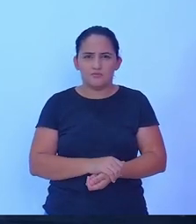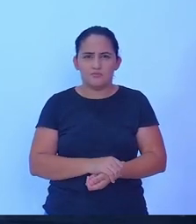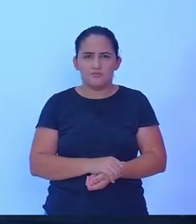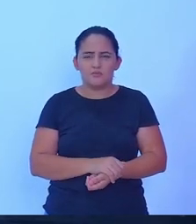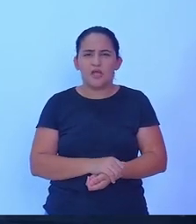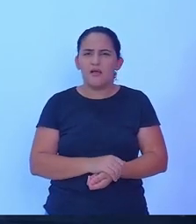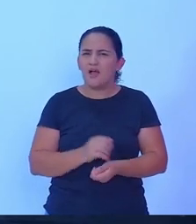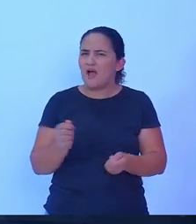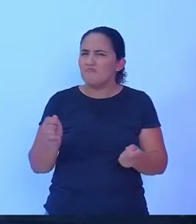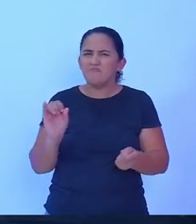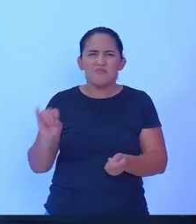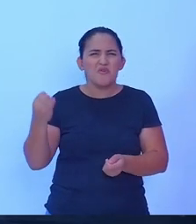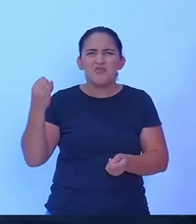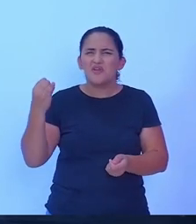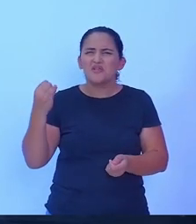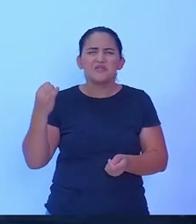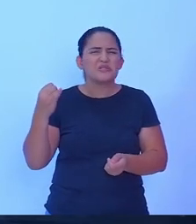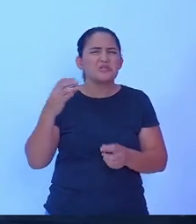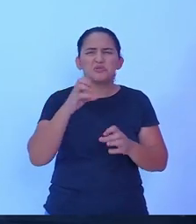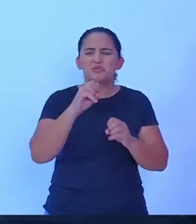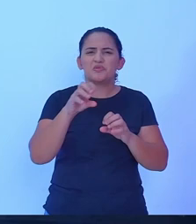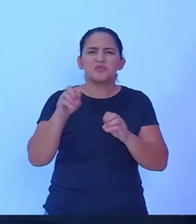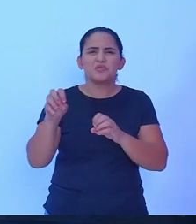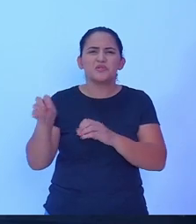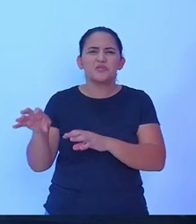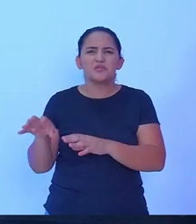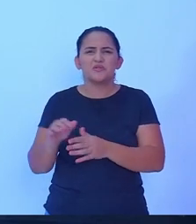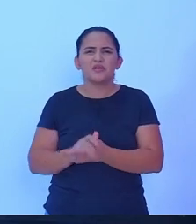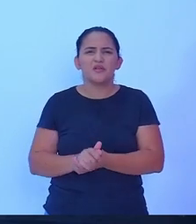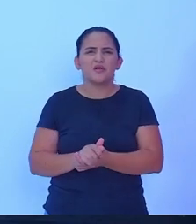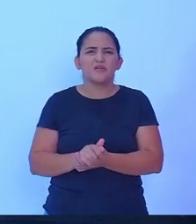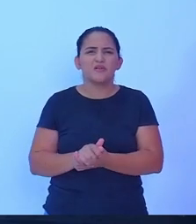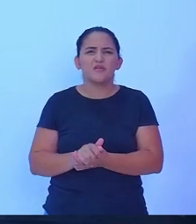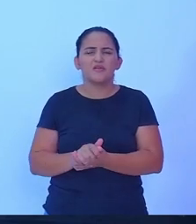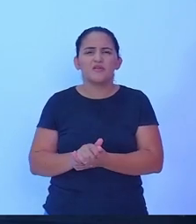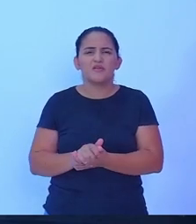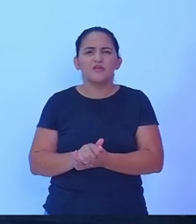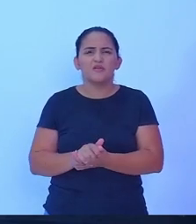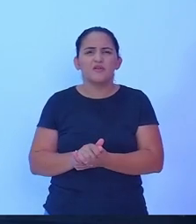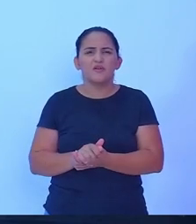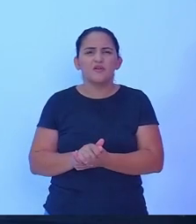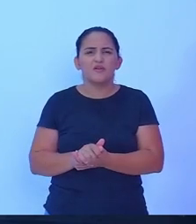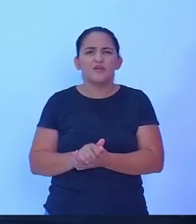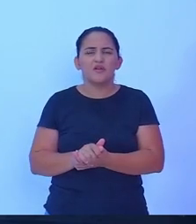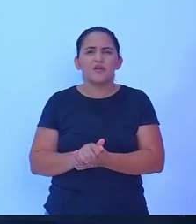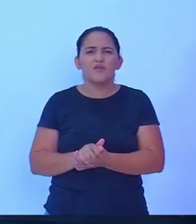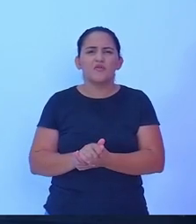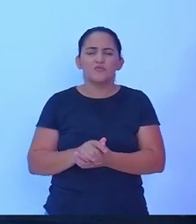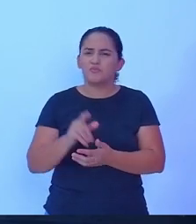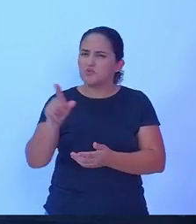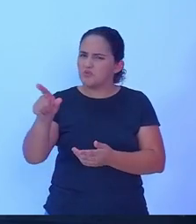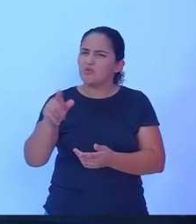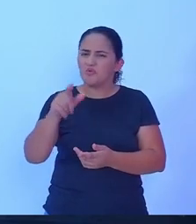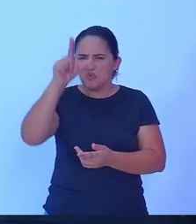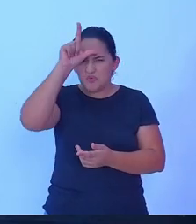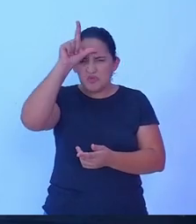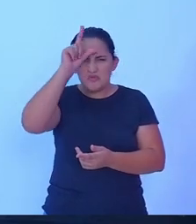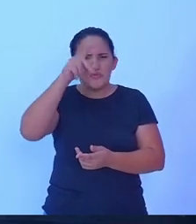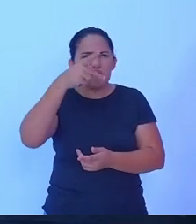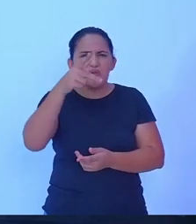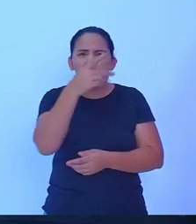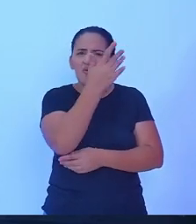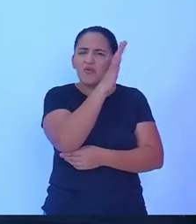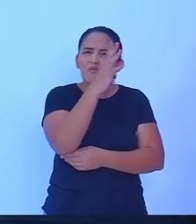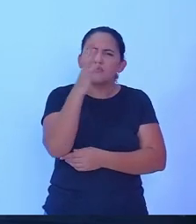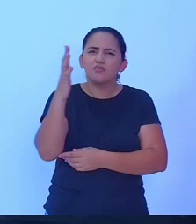falando também educação educação ambiental dizer aqui seu Lucindo que o senhor falou um pouco sobre o meio ambiente e quero aqui dizer para o senhor o